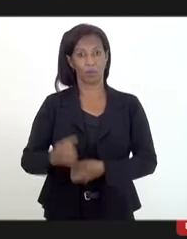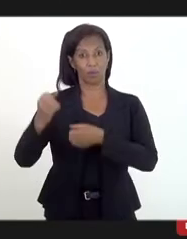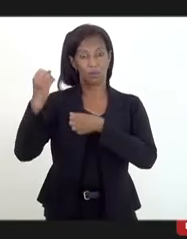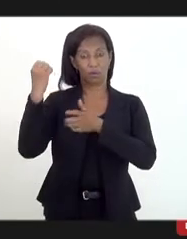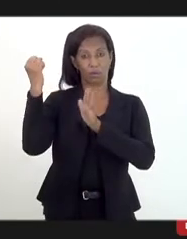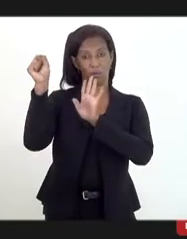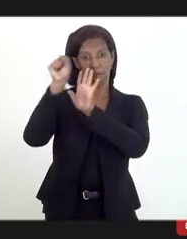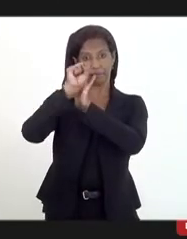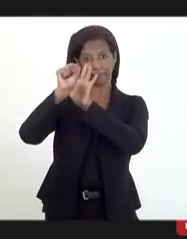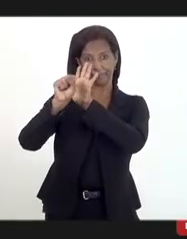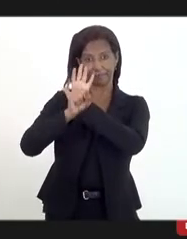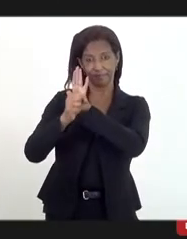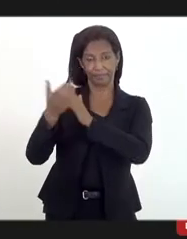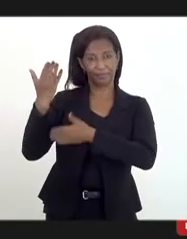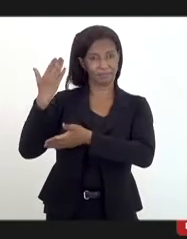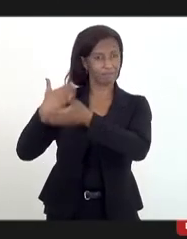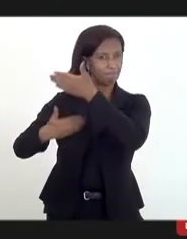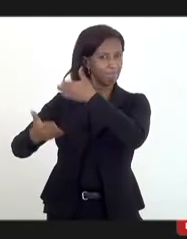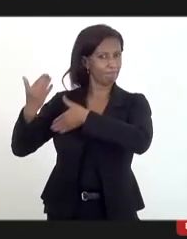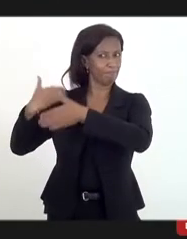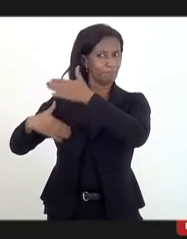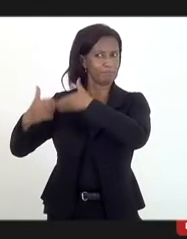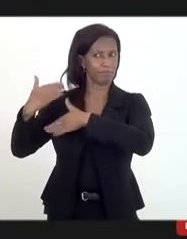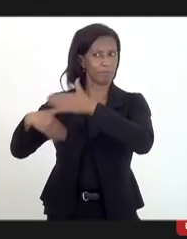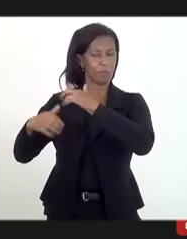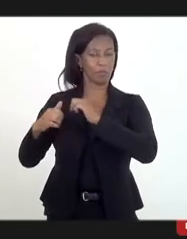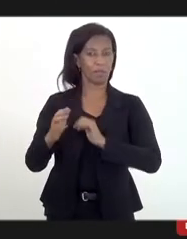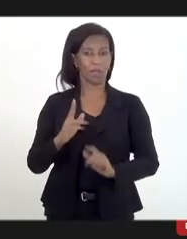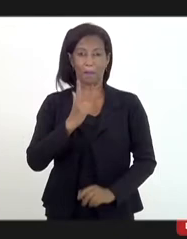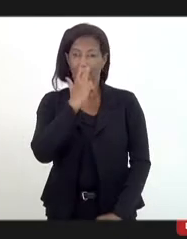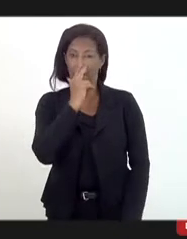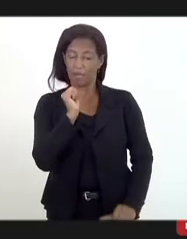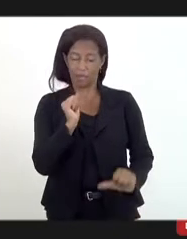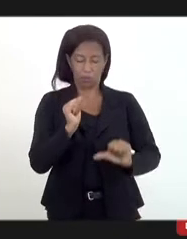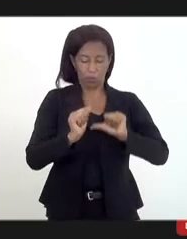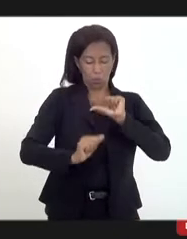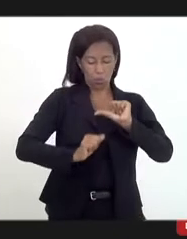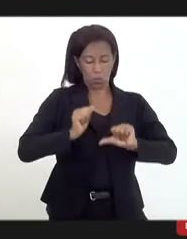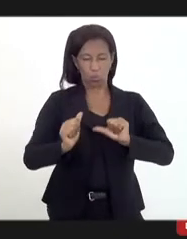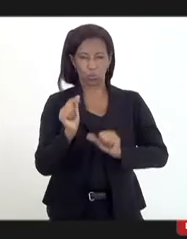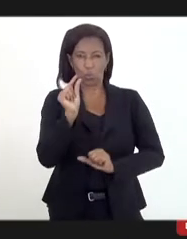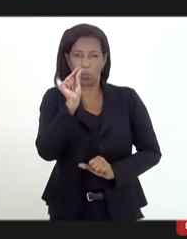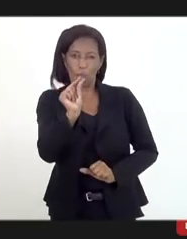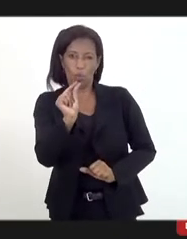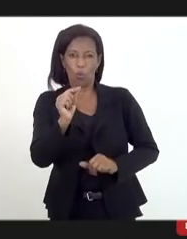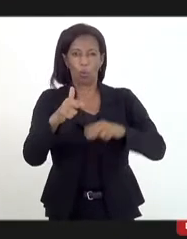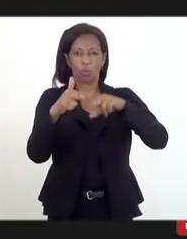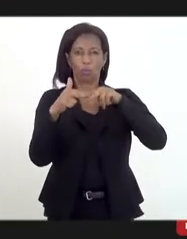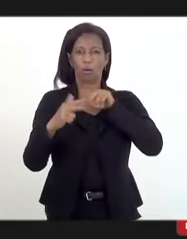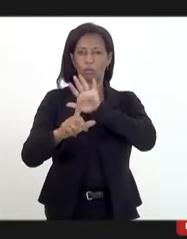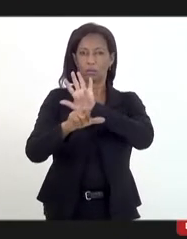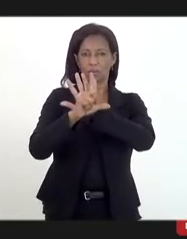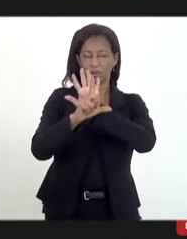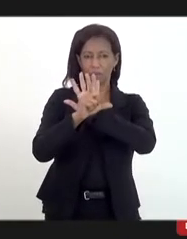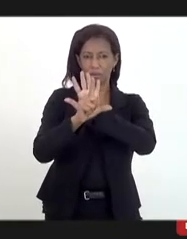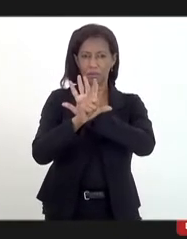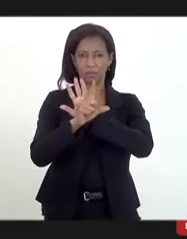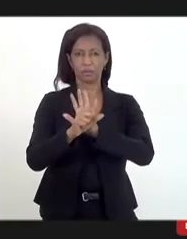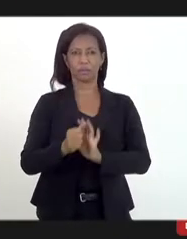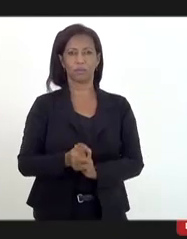mudou um pouquinho com a legislação sendo